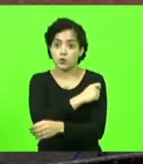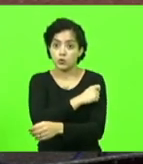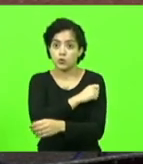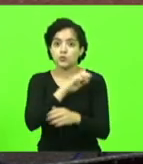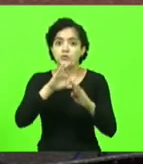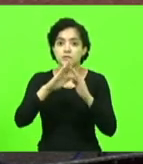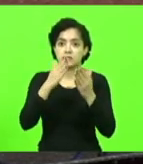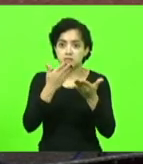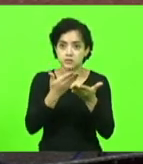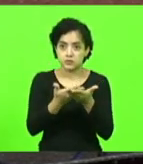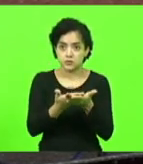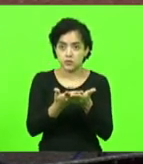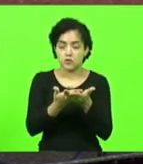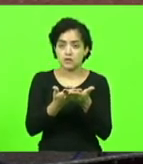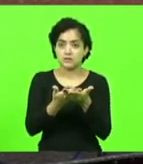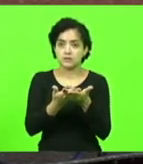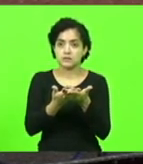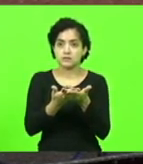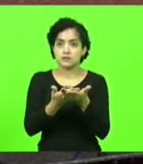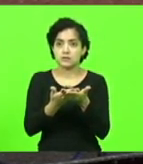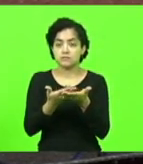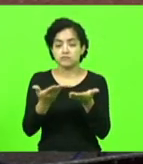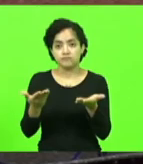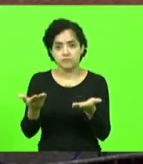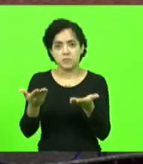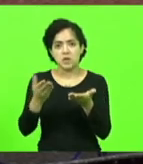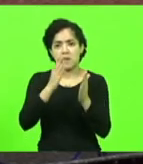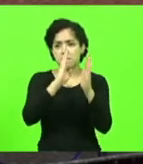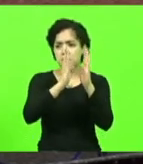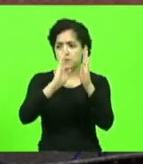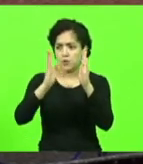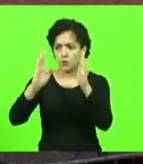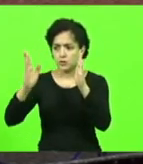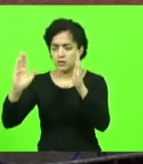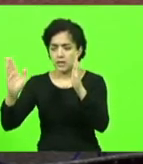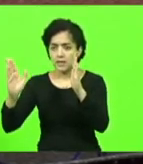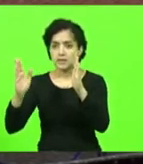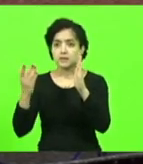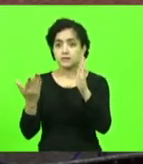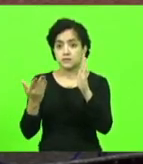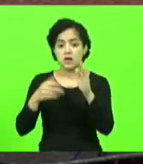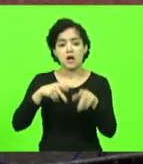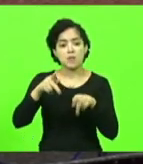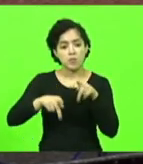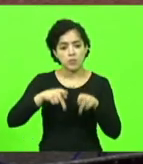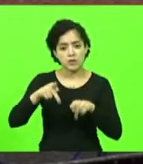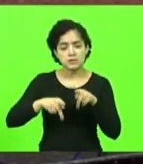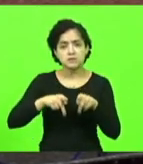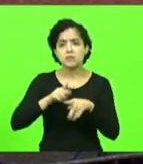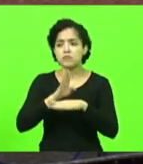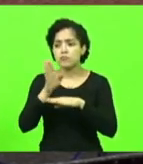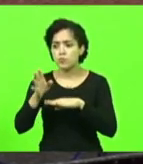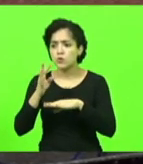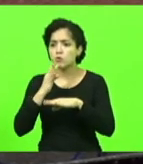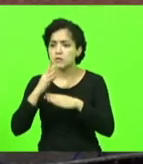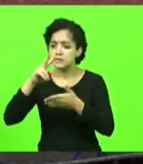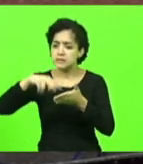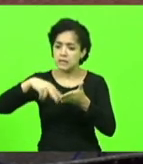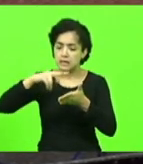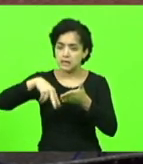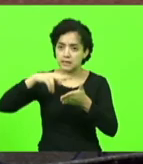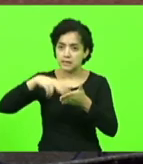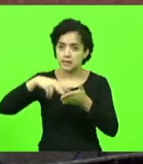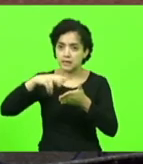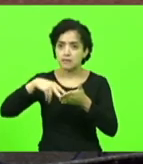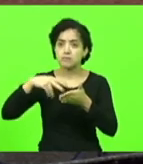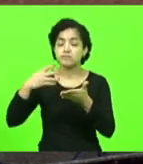escolas e colocar em bibliotecas também, para que a própria população possa tomar conhecimento desse fato